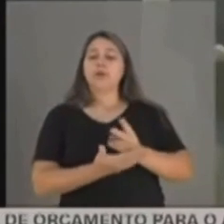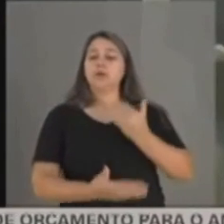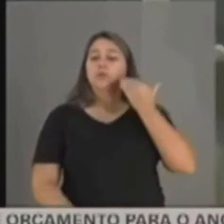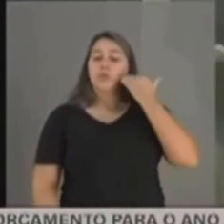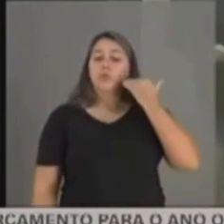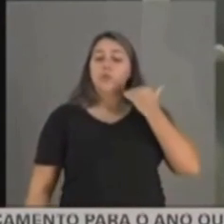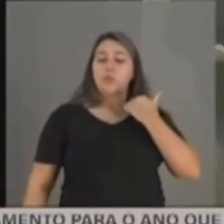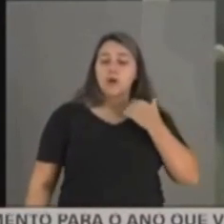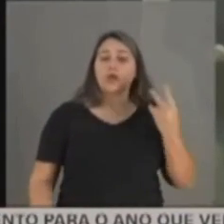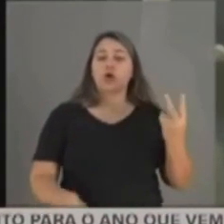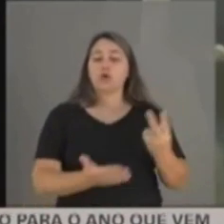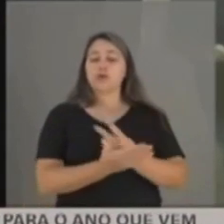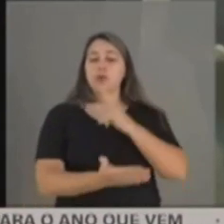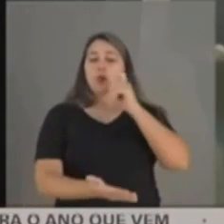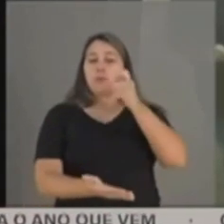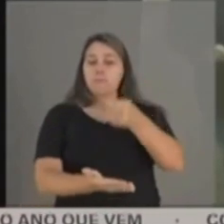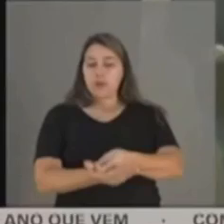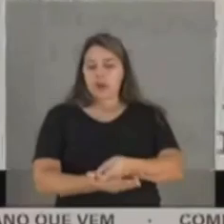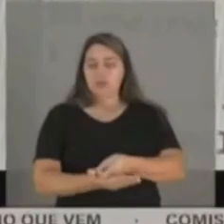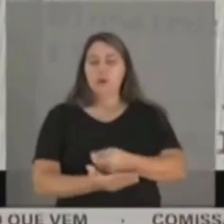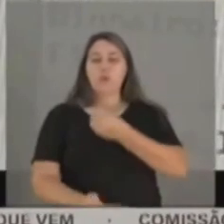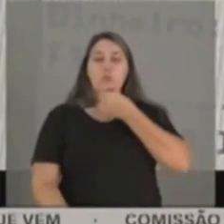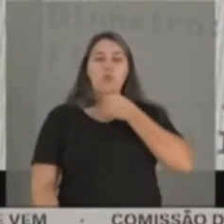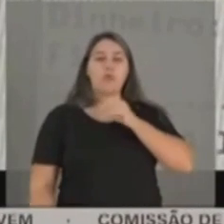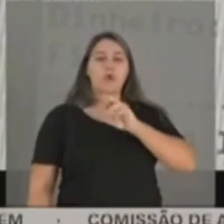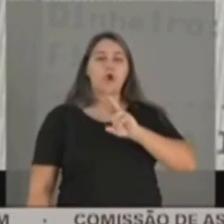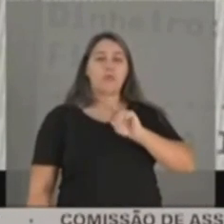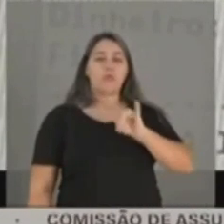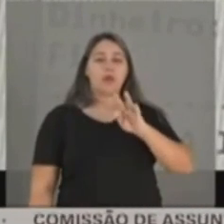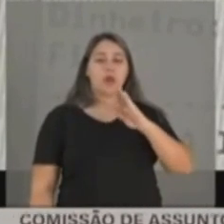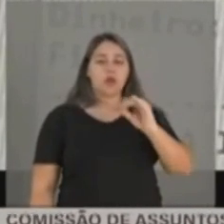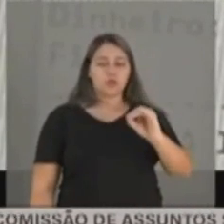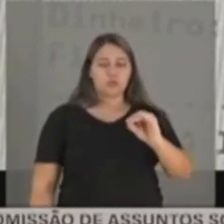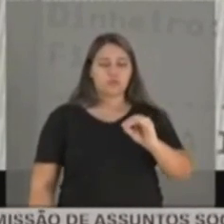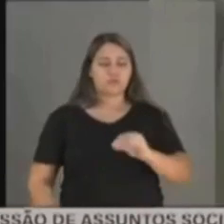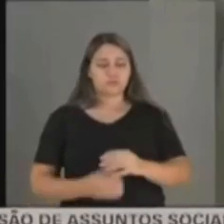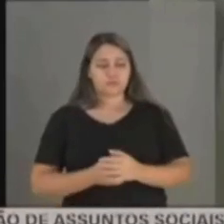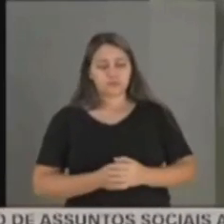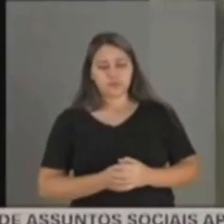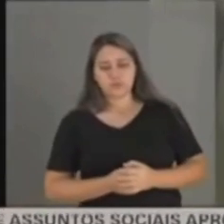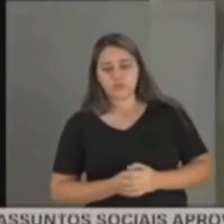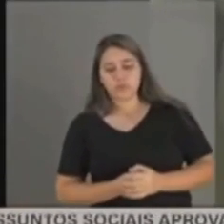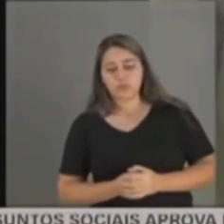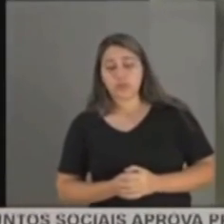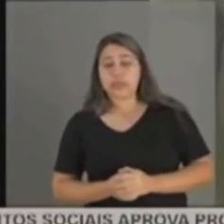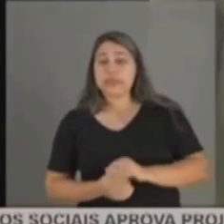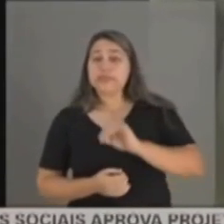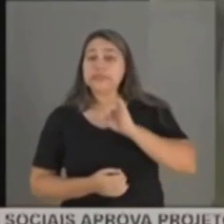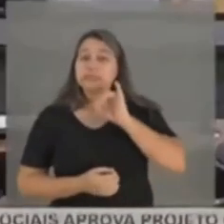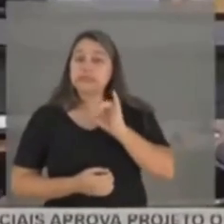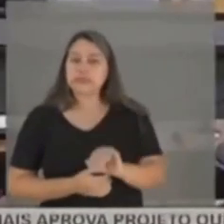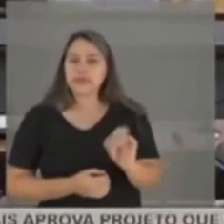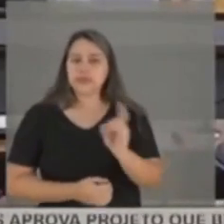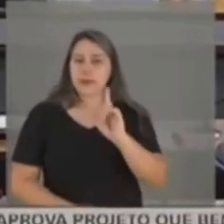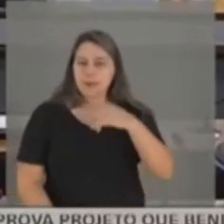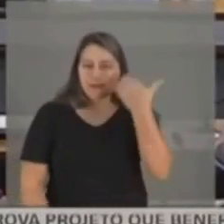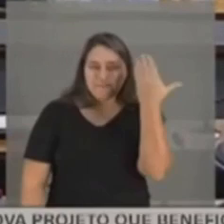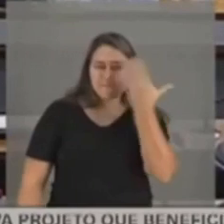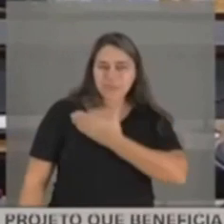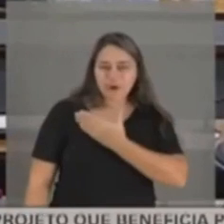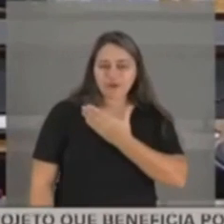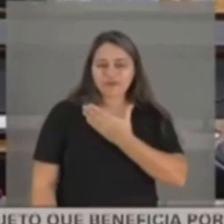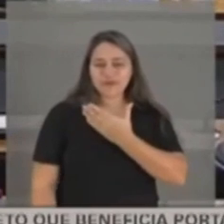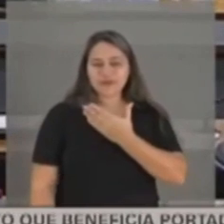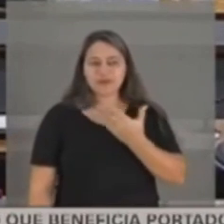bancária que ocorreu o pagamento em favor do senhor Roberto Feira Dias. Dos boletos. Bom, se isso não for prova suficiente para que